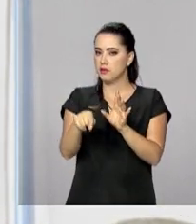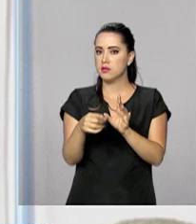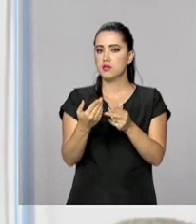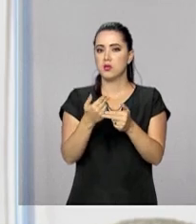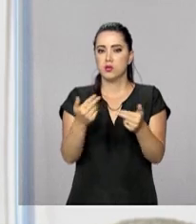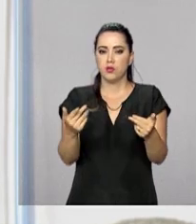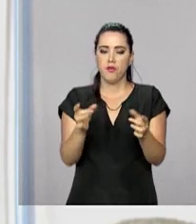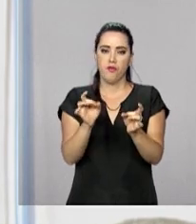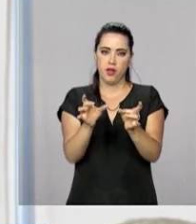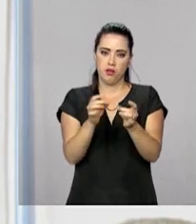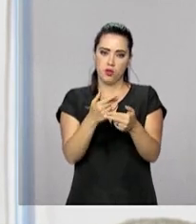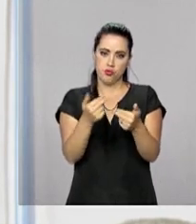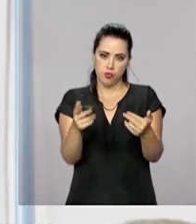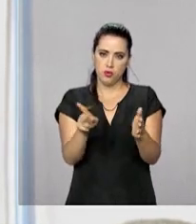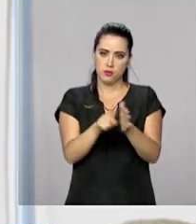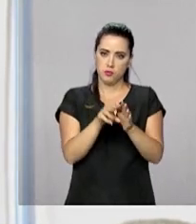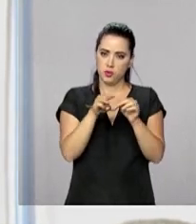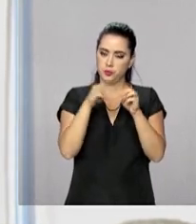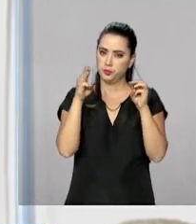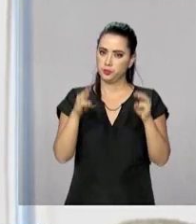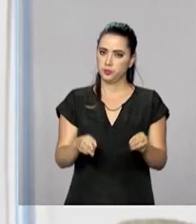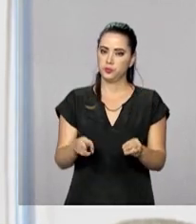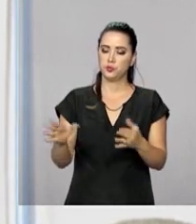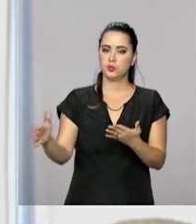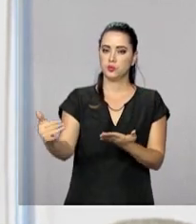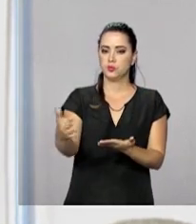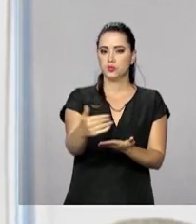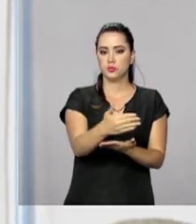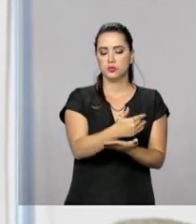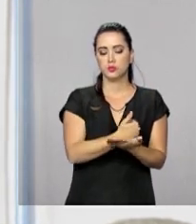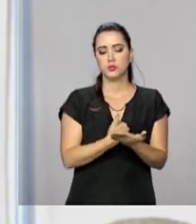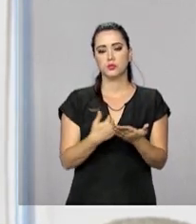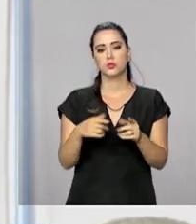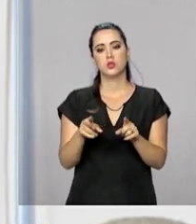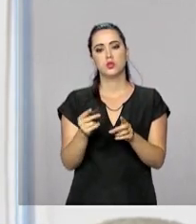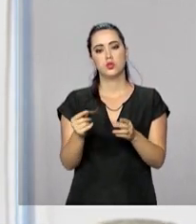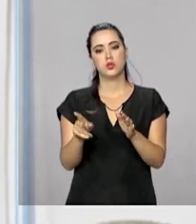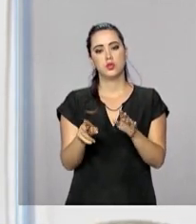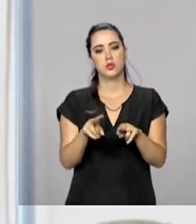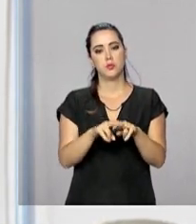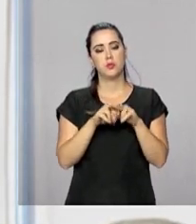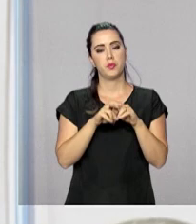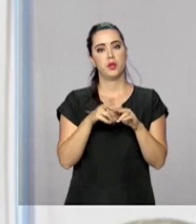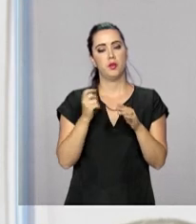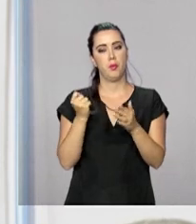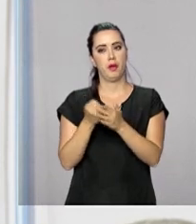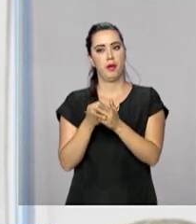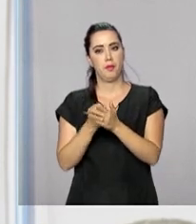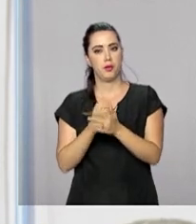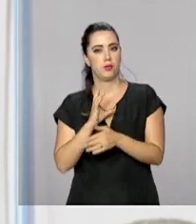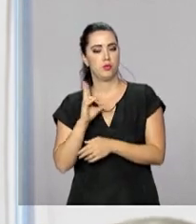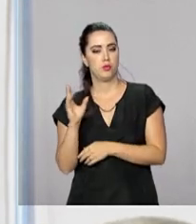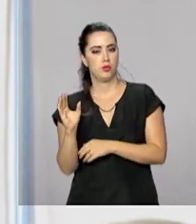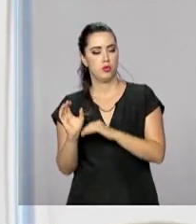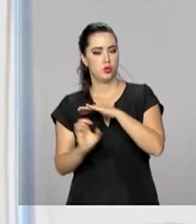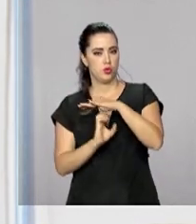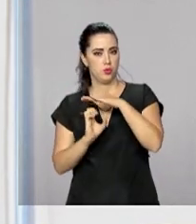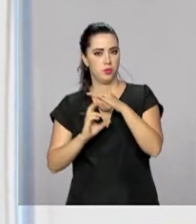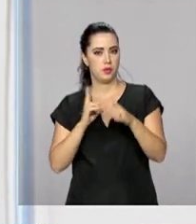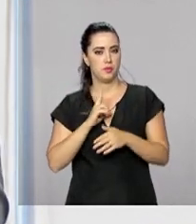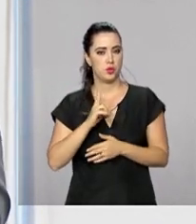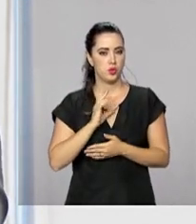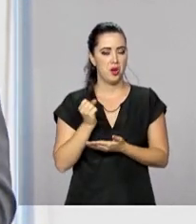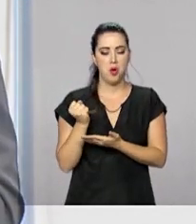de produtos, também de captação de recursos por meio de patrocínios, doações, também